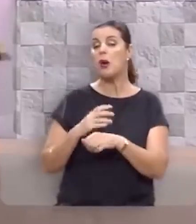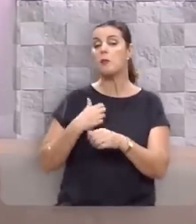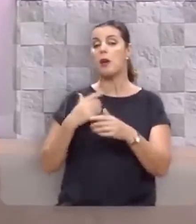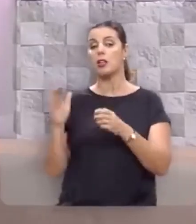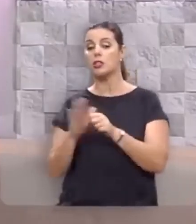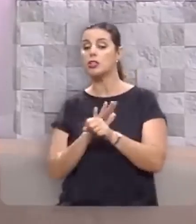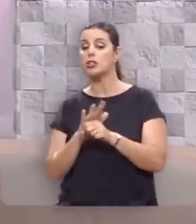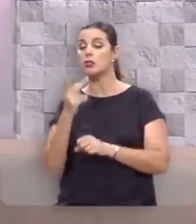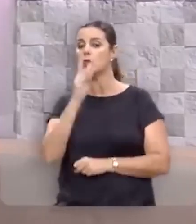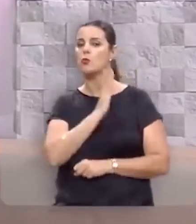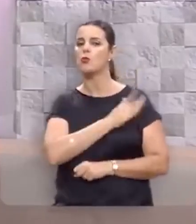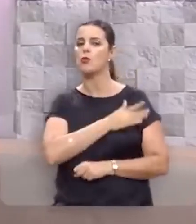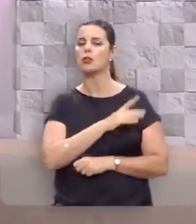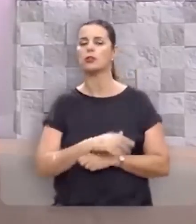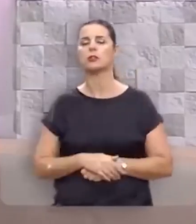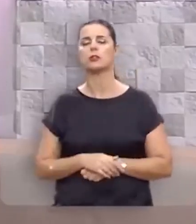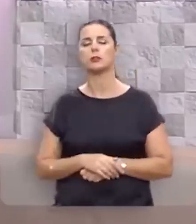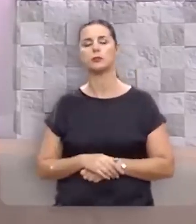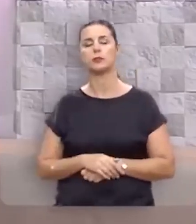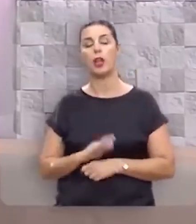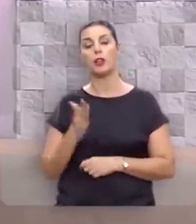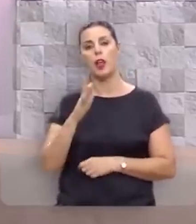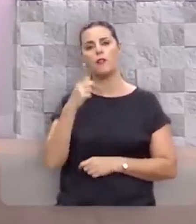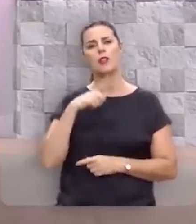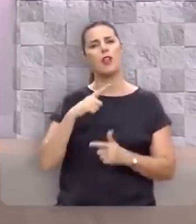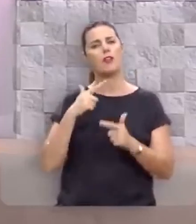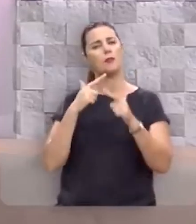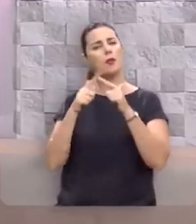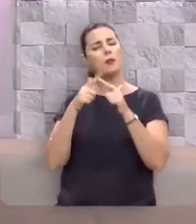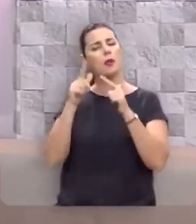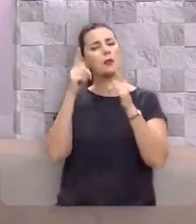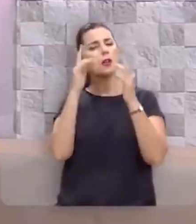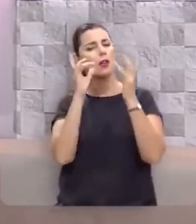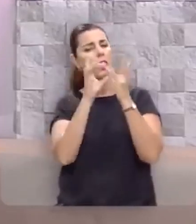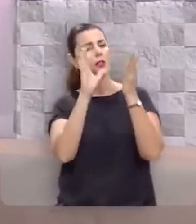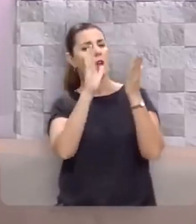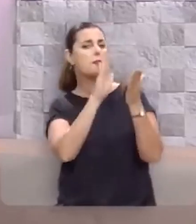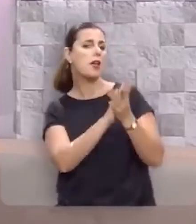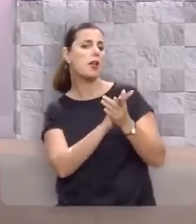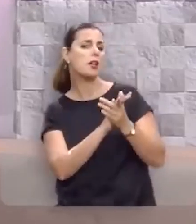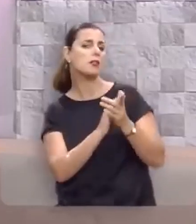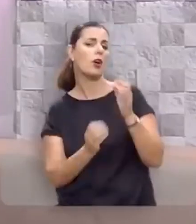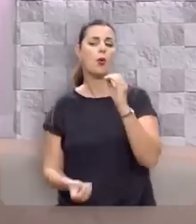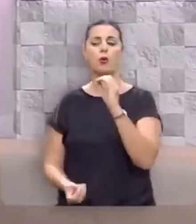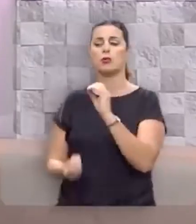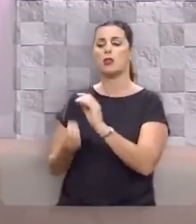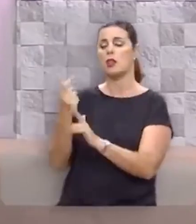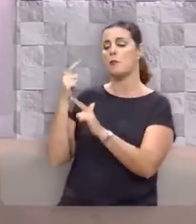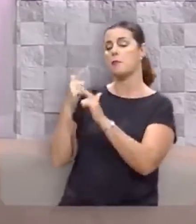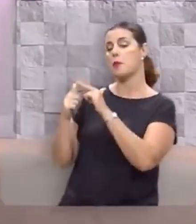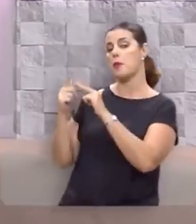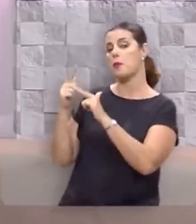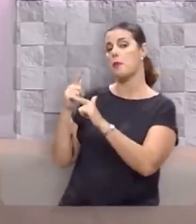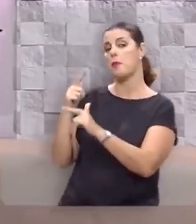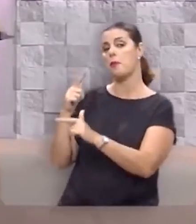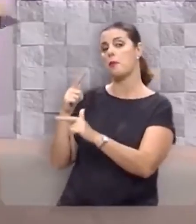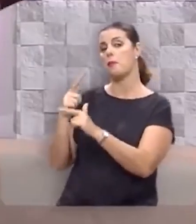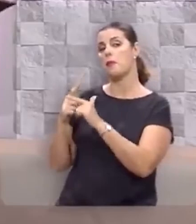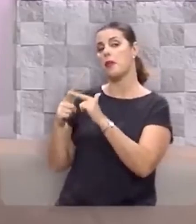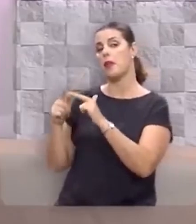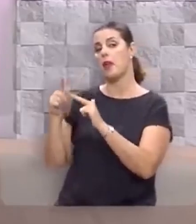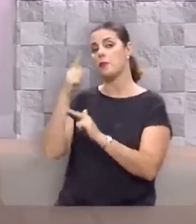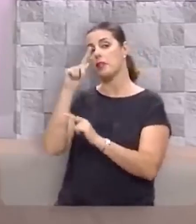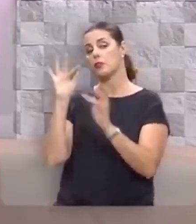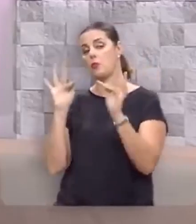tomando conta do seu corpo, talvez você passou por um revés no seu casamento, talvez você passou por uma situação adversa lá